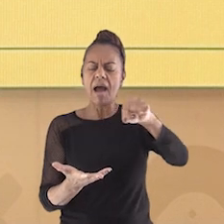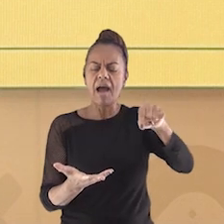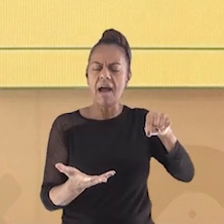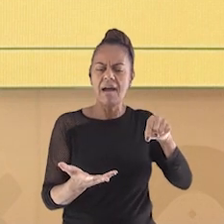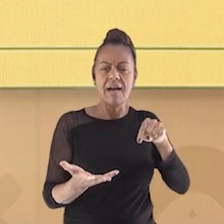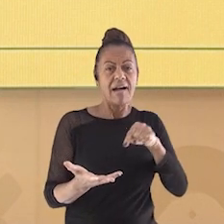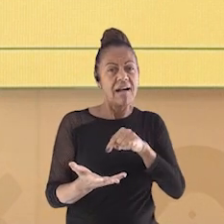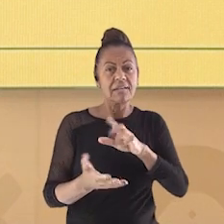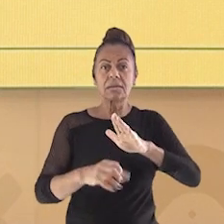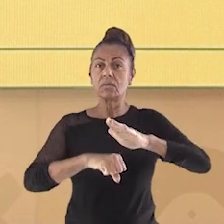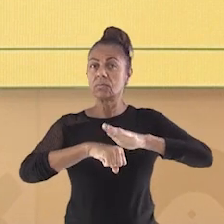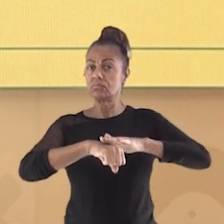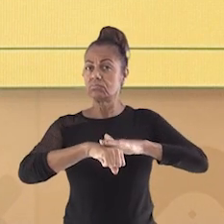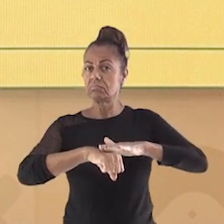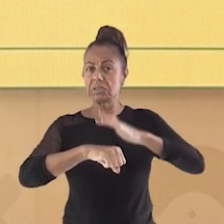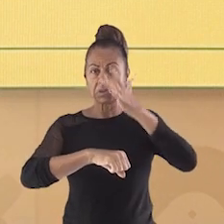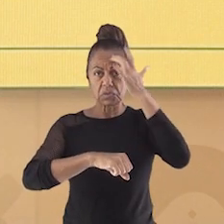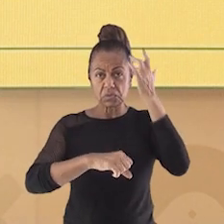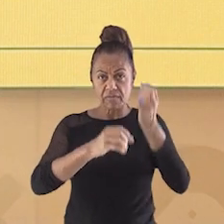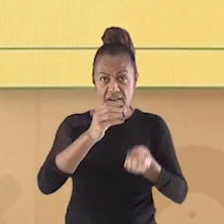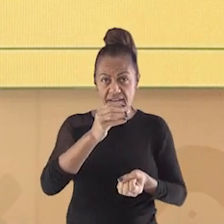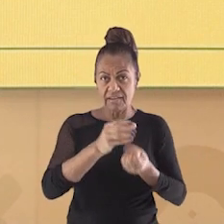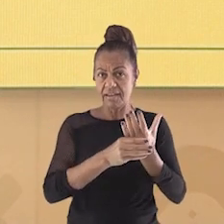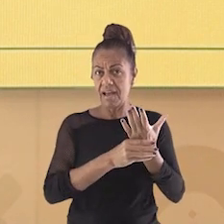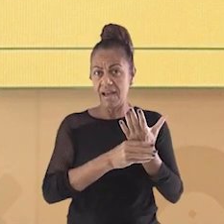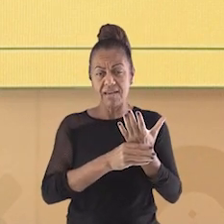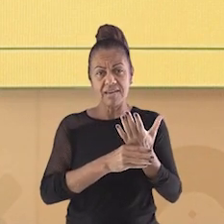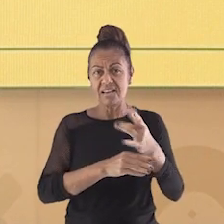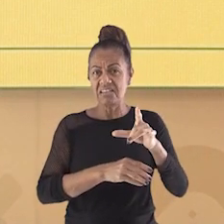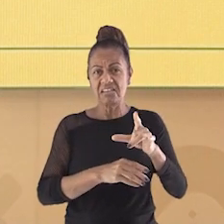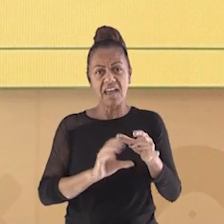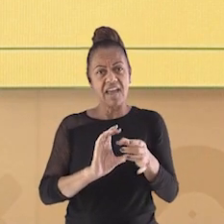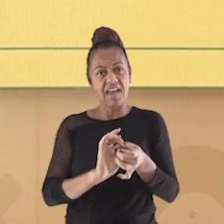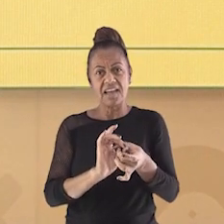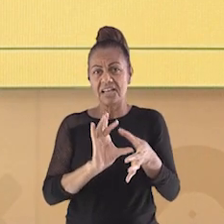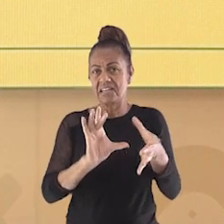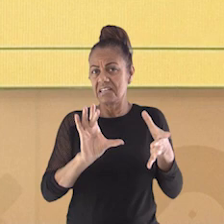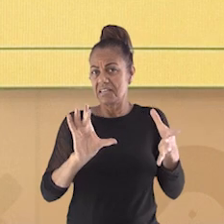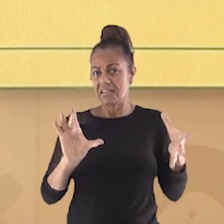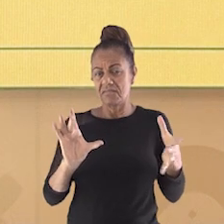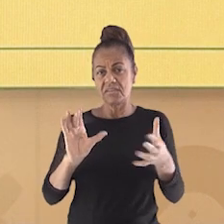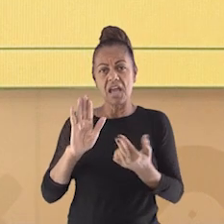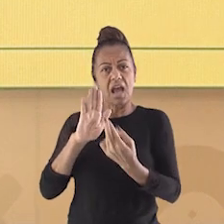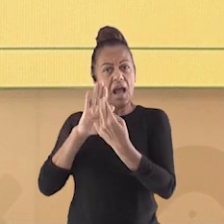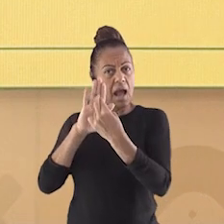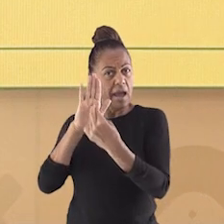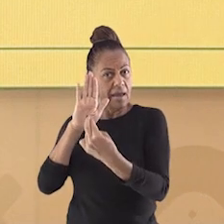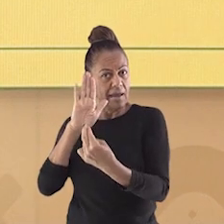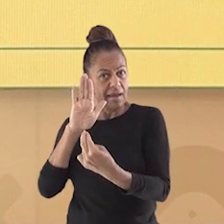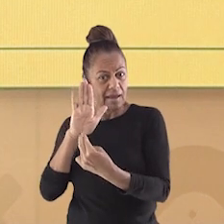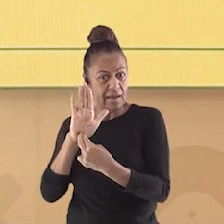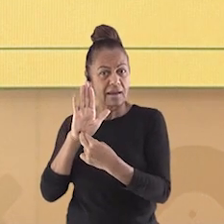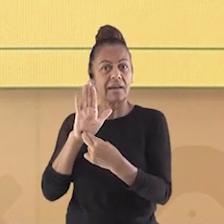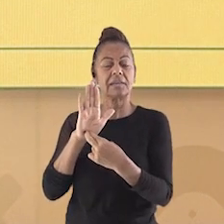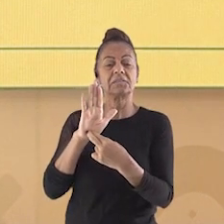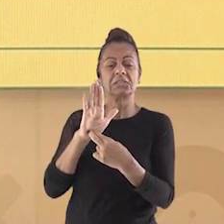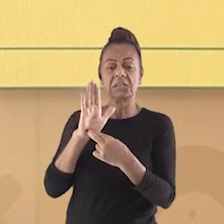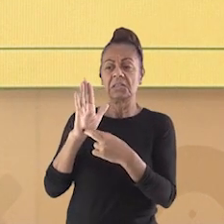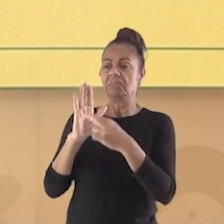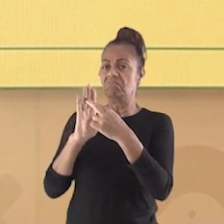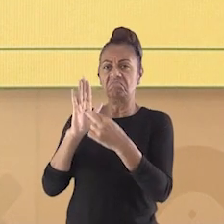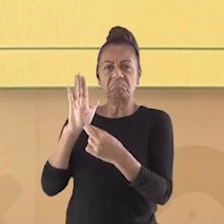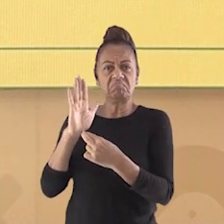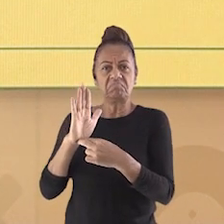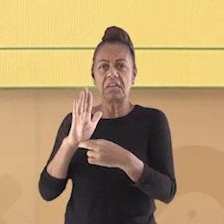for mais adequado às suas necessidades, podendo usar todas as normas ou não. Já que a cartografia e a